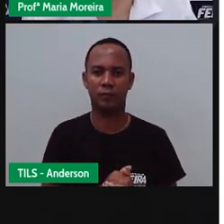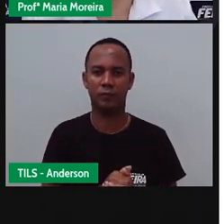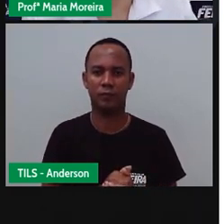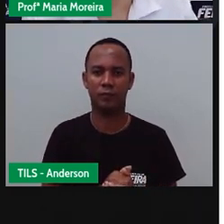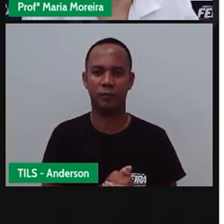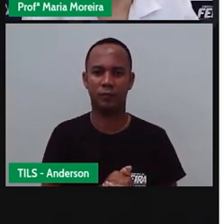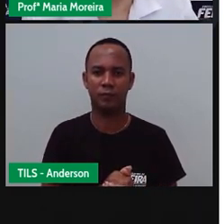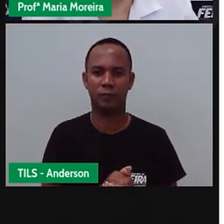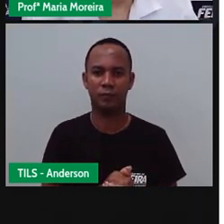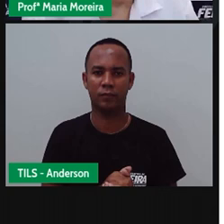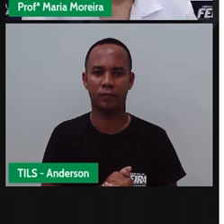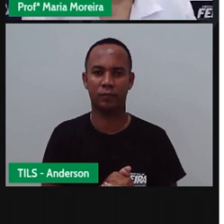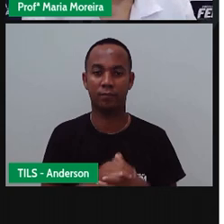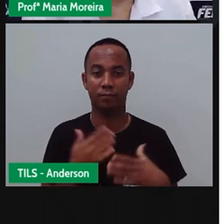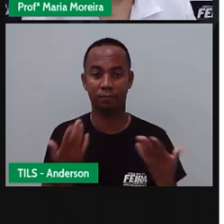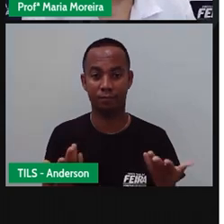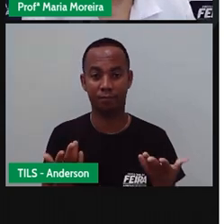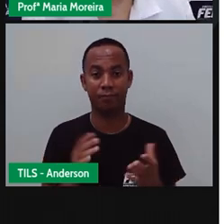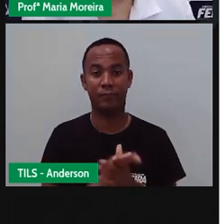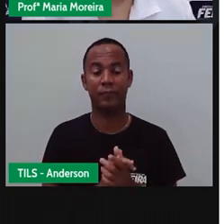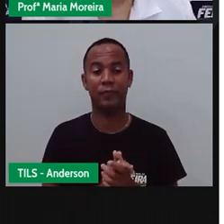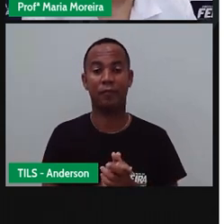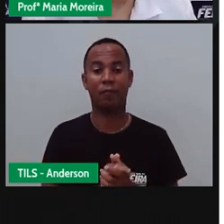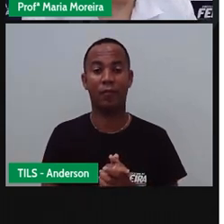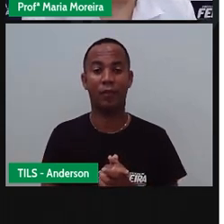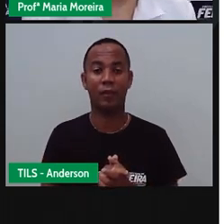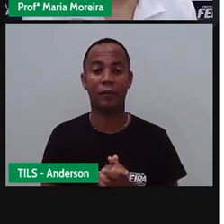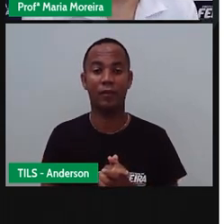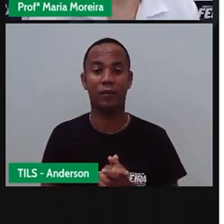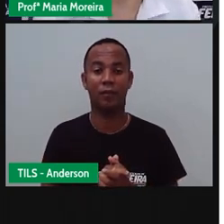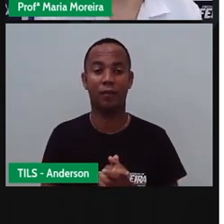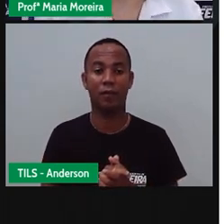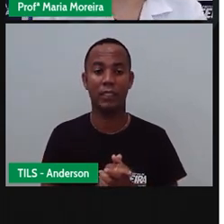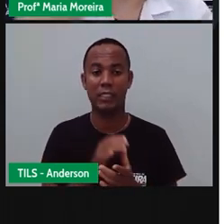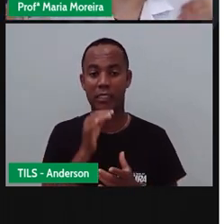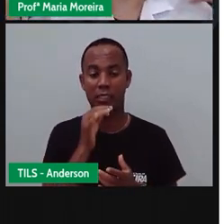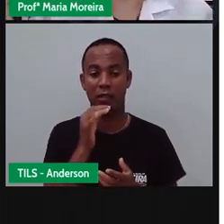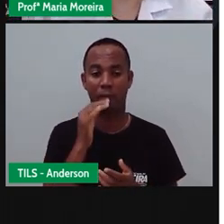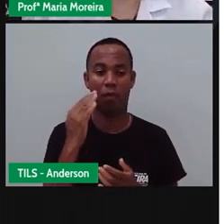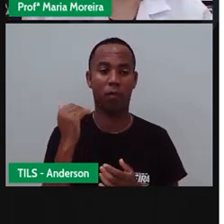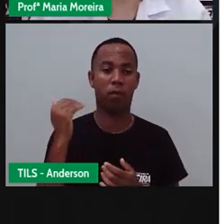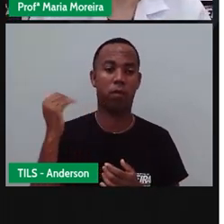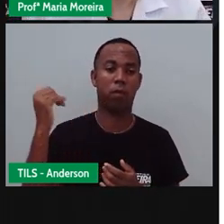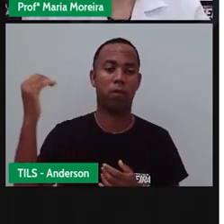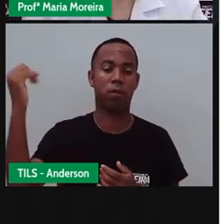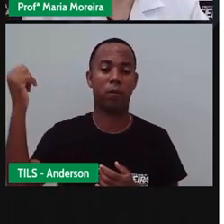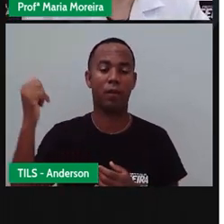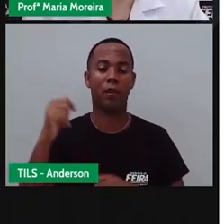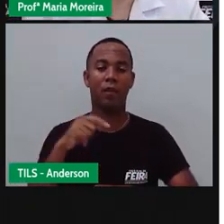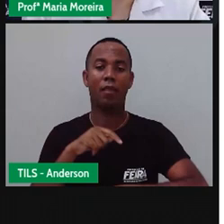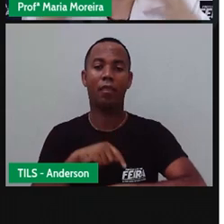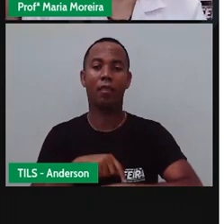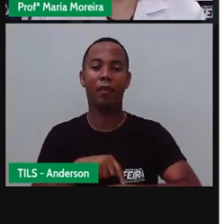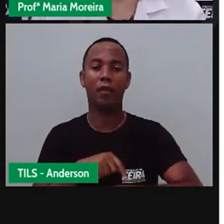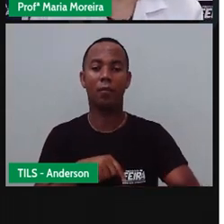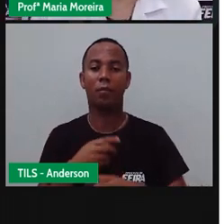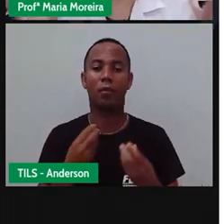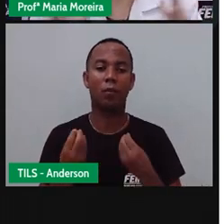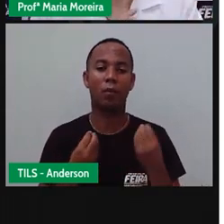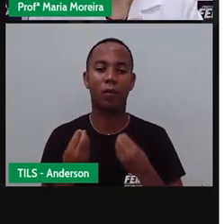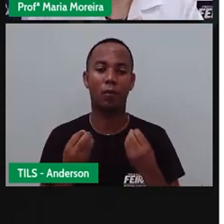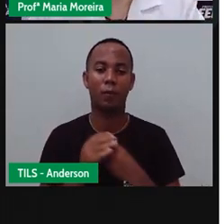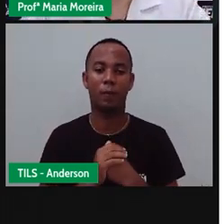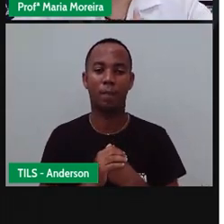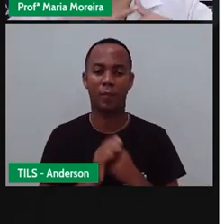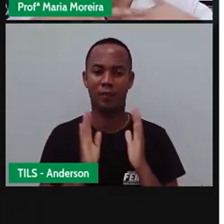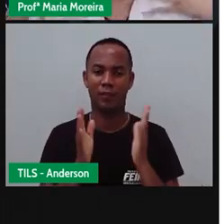Né? Bom A viagem No tempo Né? A gente vai A gente falou Aqui Sobre o tempo